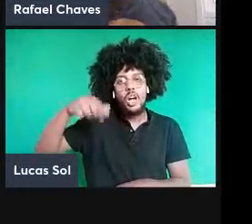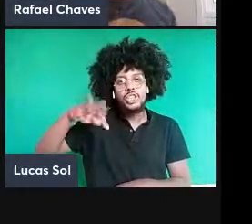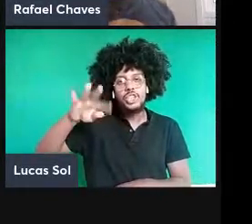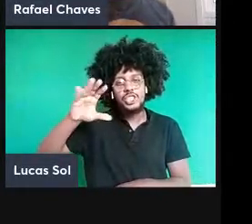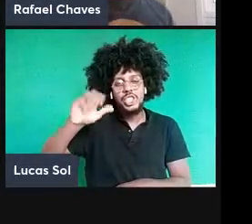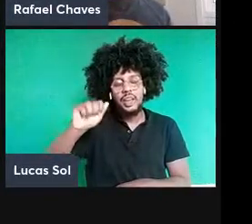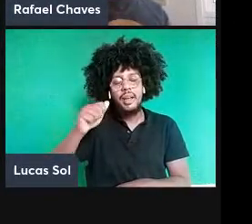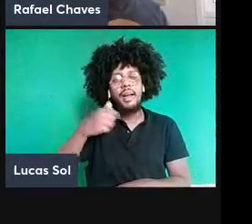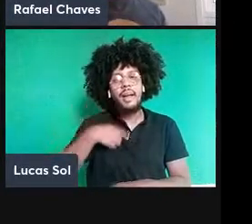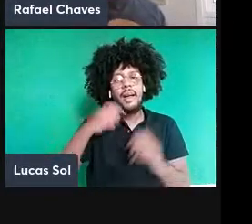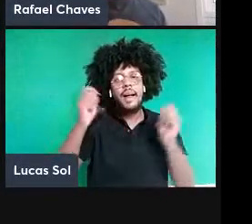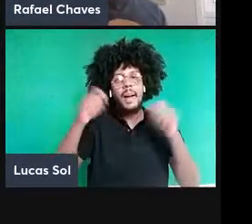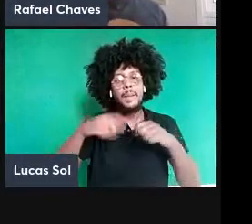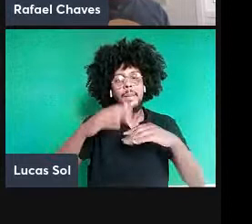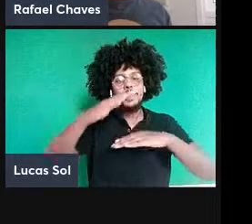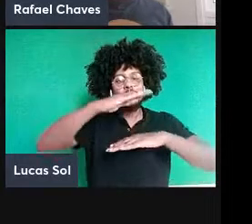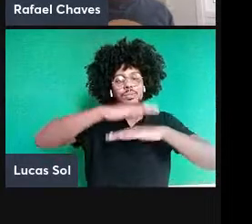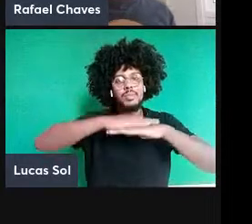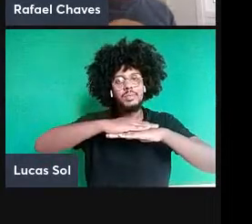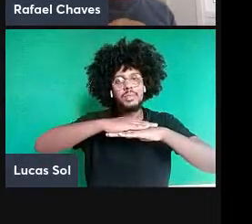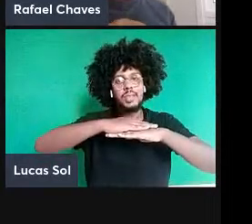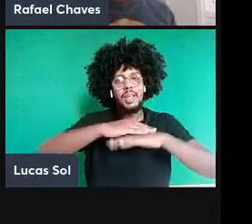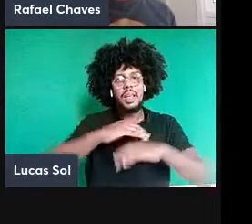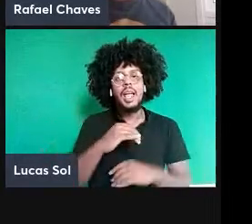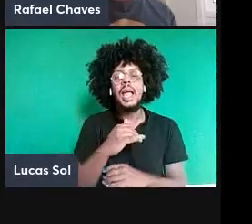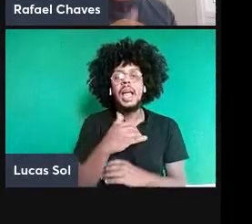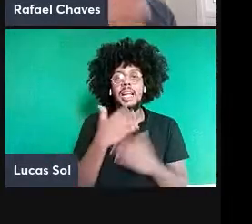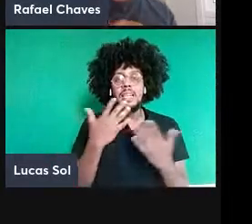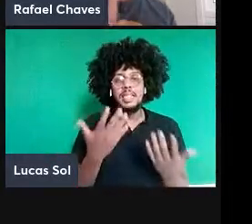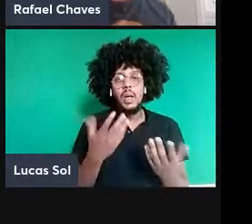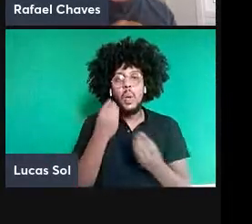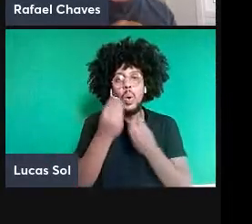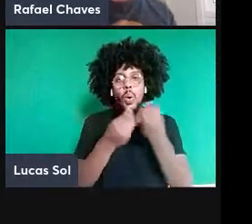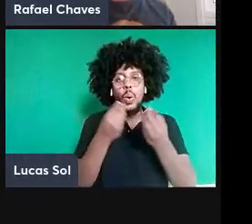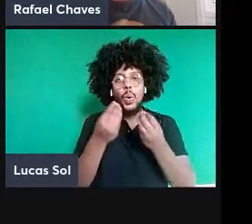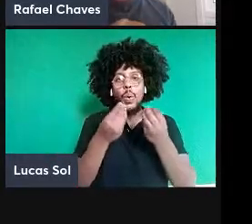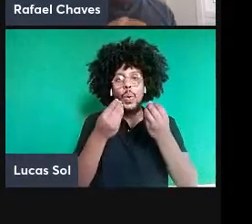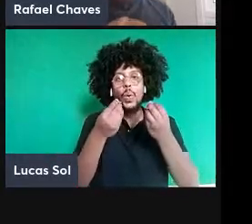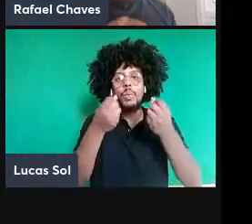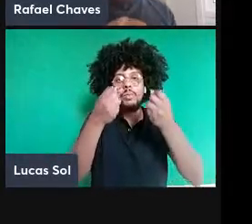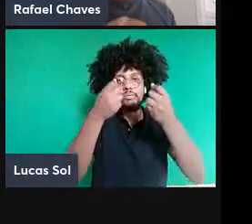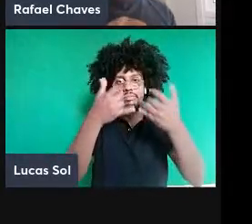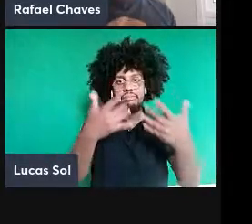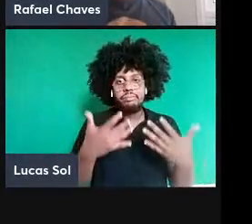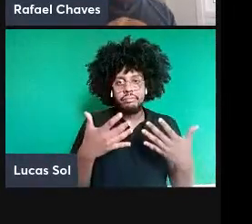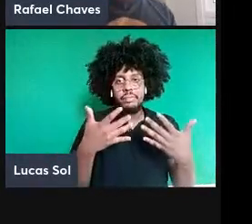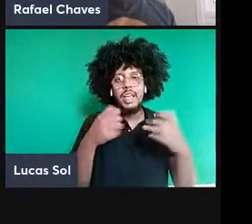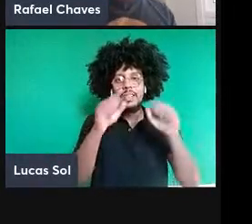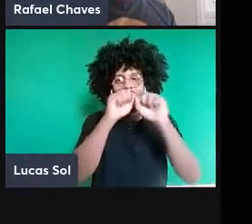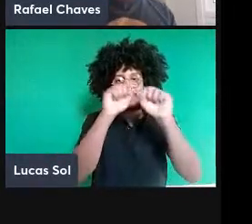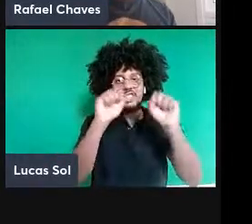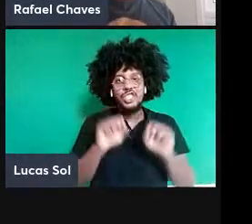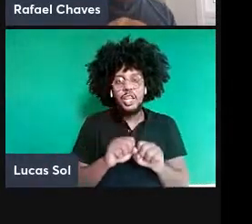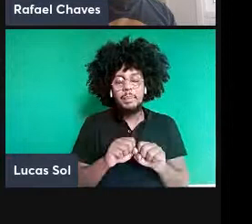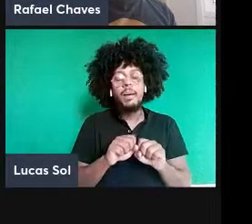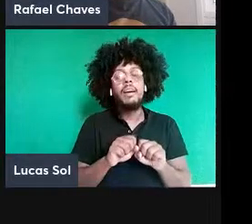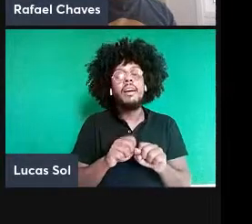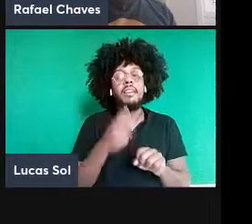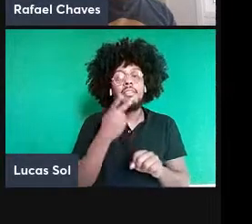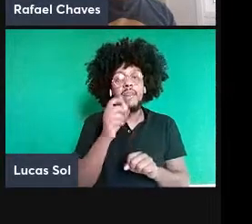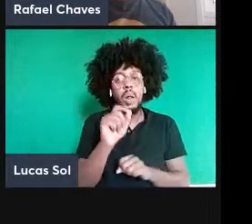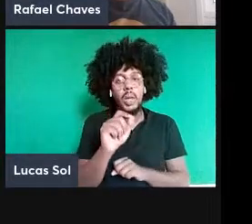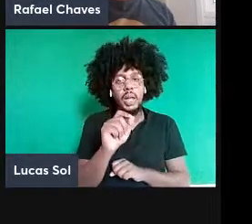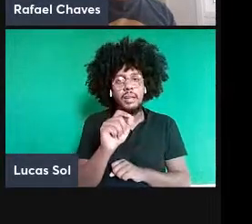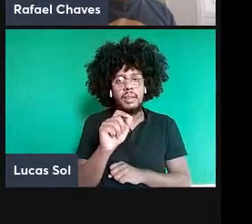forma mais geral da gente descrever um sistema físico via sua função de onda, me diz agora que, ao invés de ter os